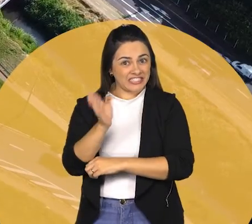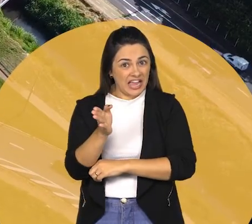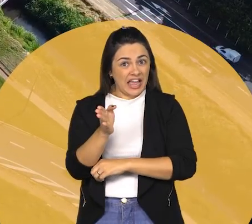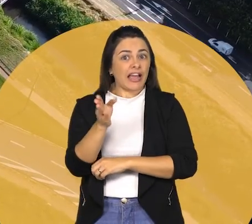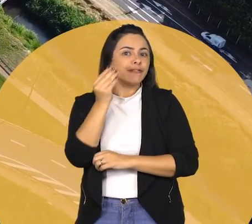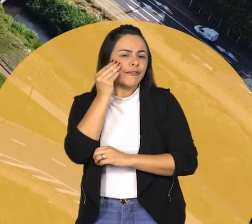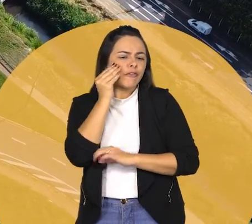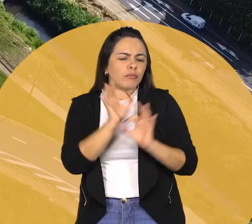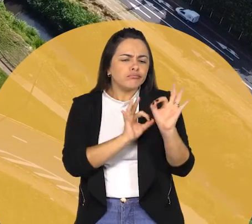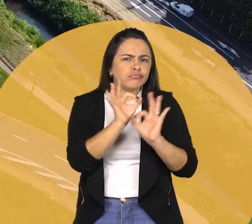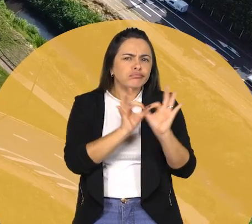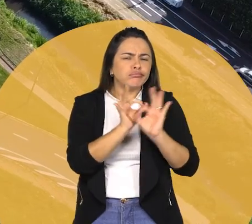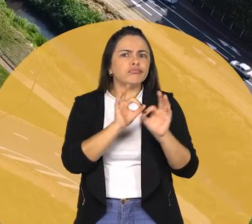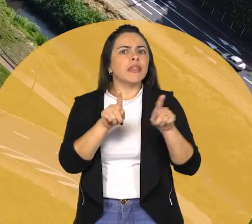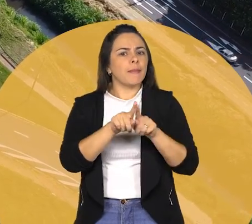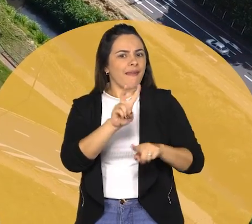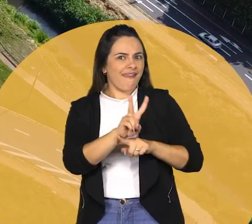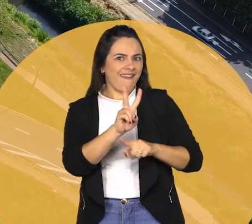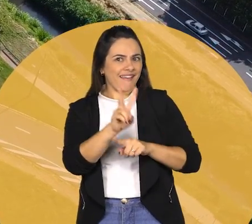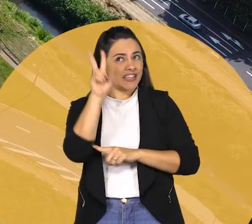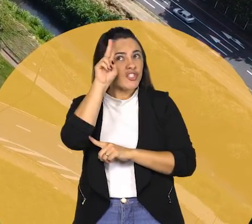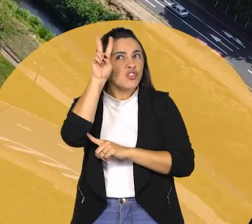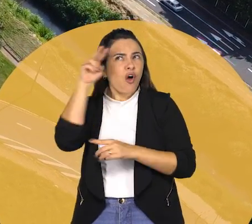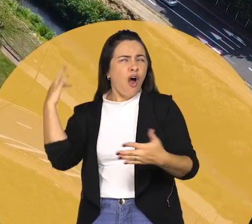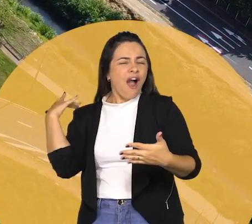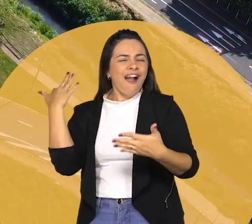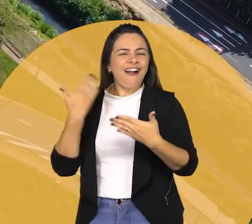patrimônio também é preservar a história.